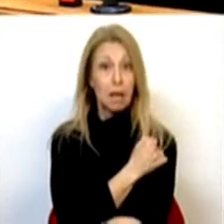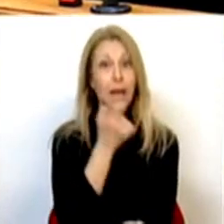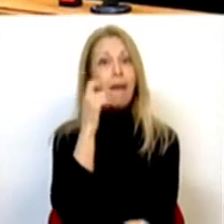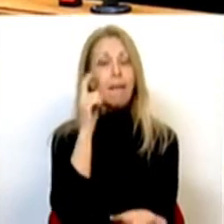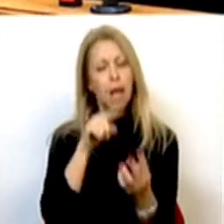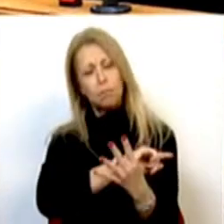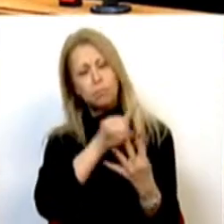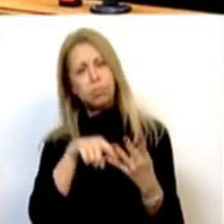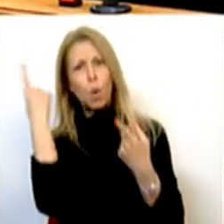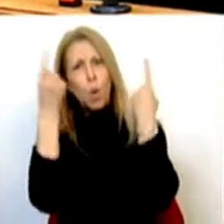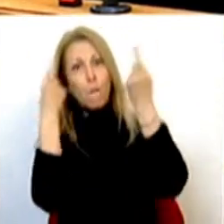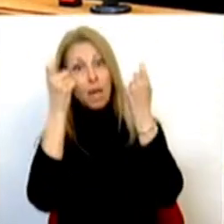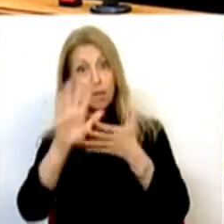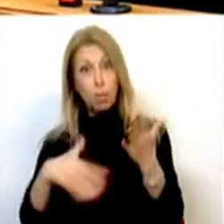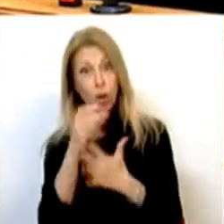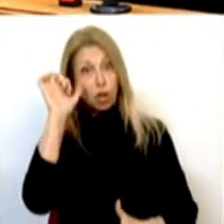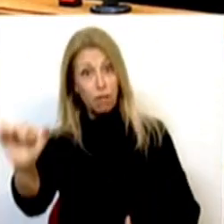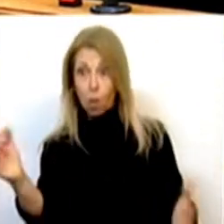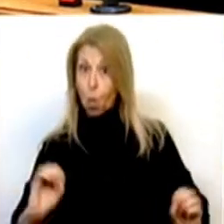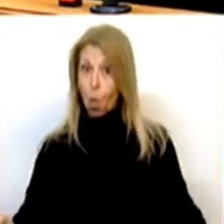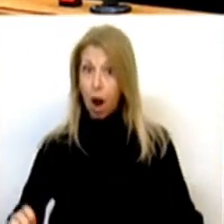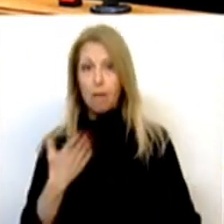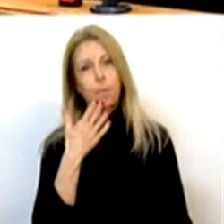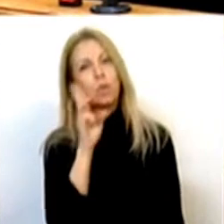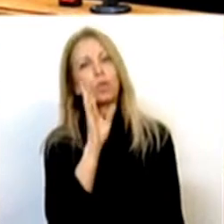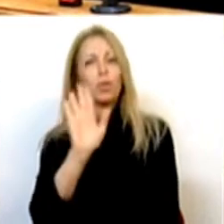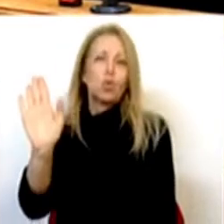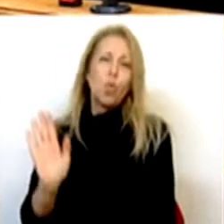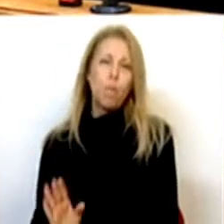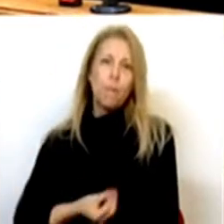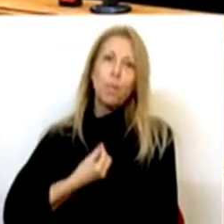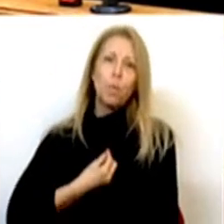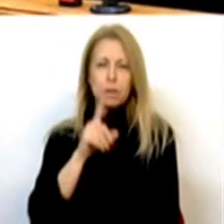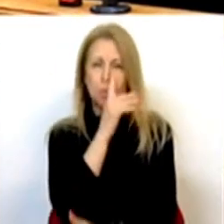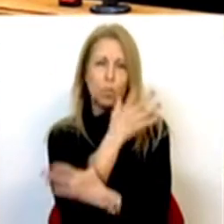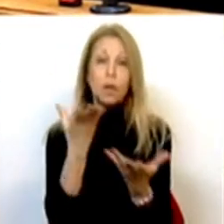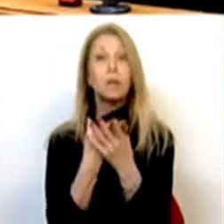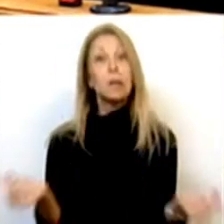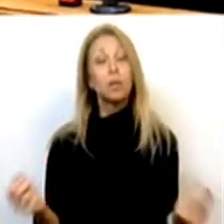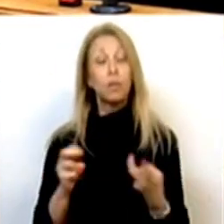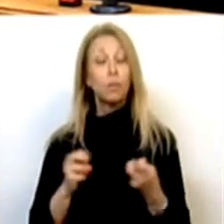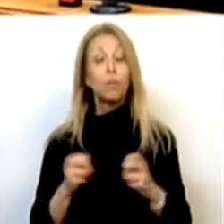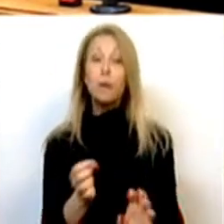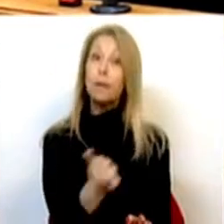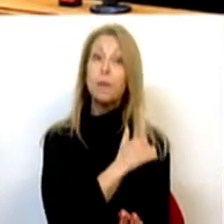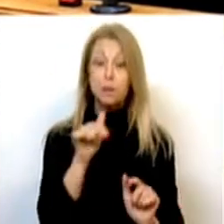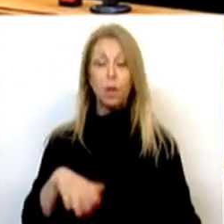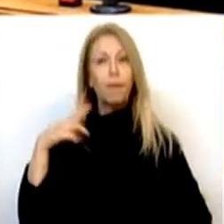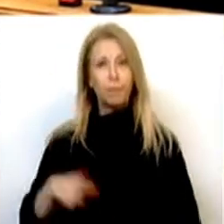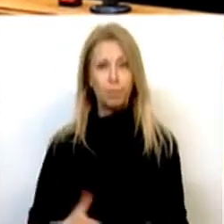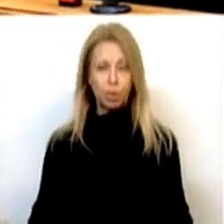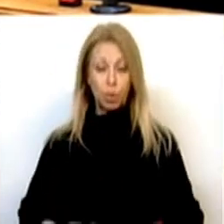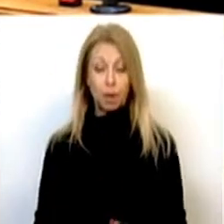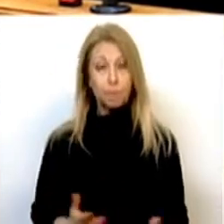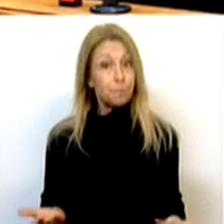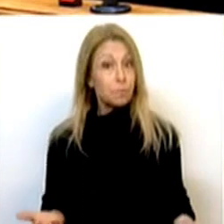fatores nas suas propostas, peço desculpa, mas não está preocupado em resolver nenhum dos problemas da habitação em Portugal. E,